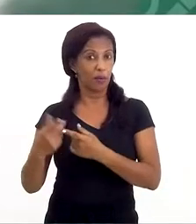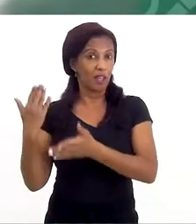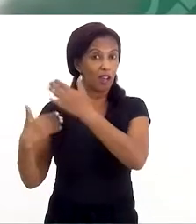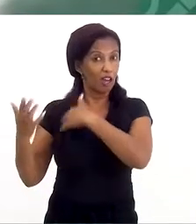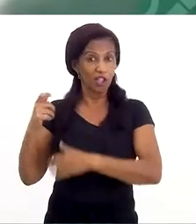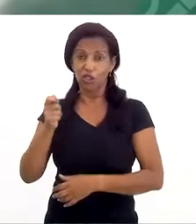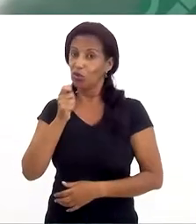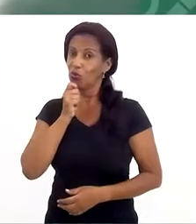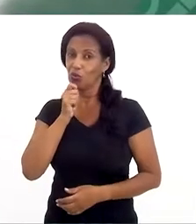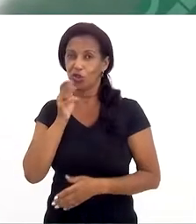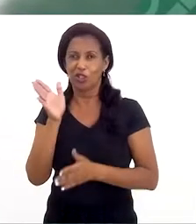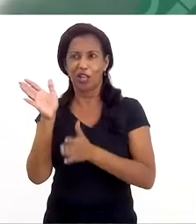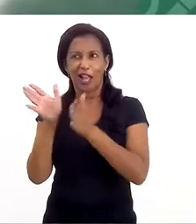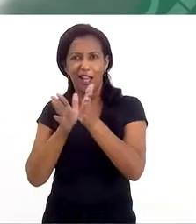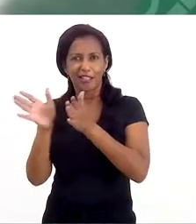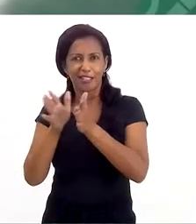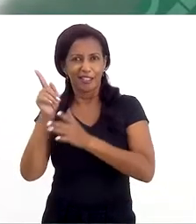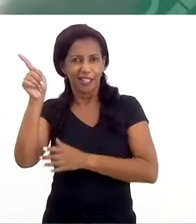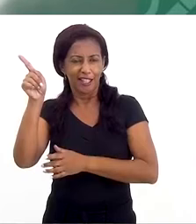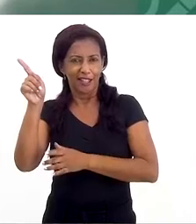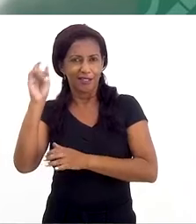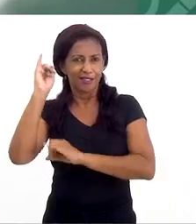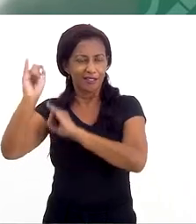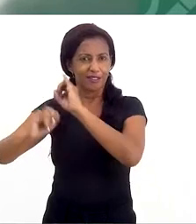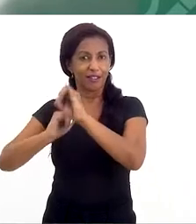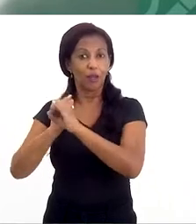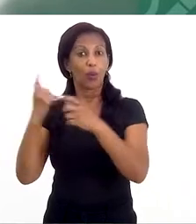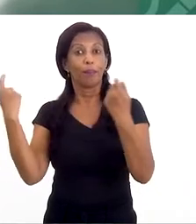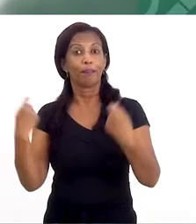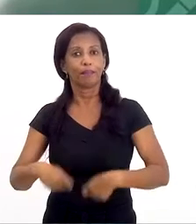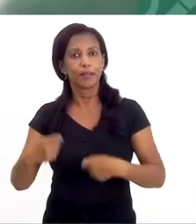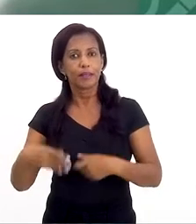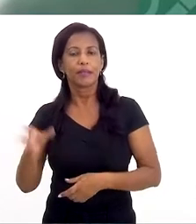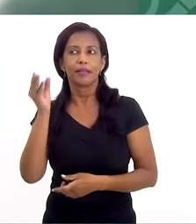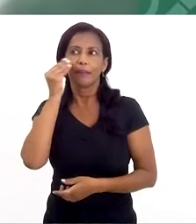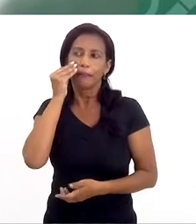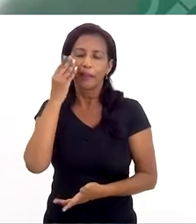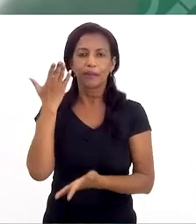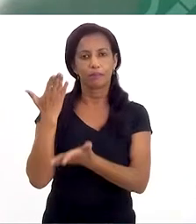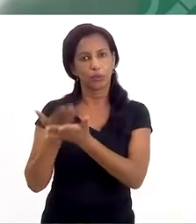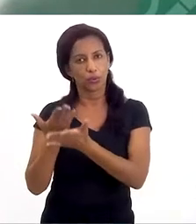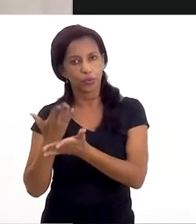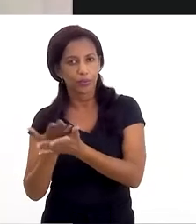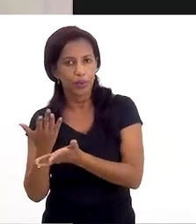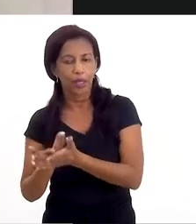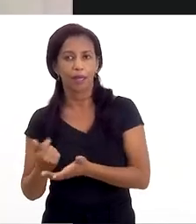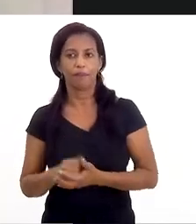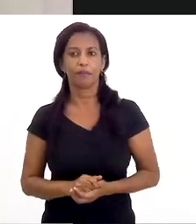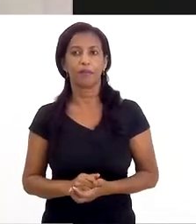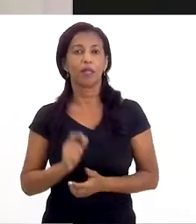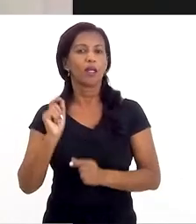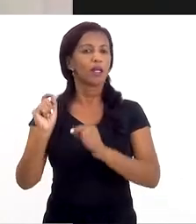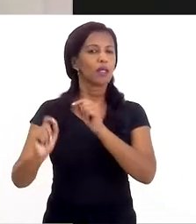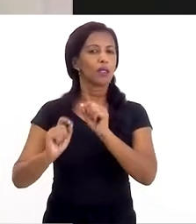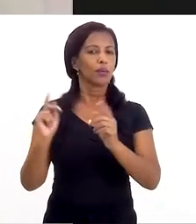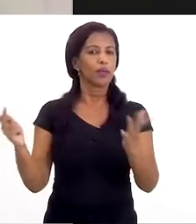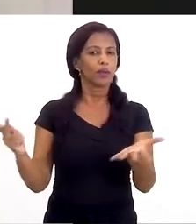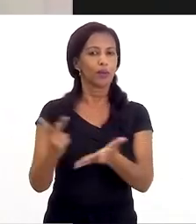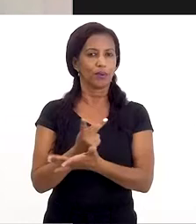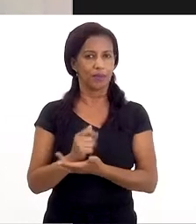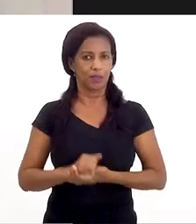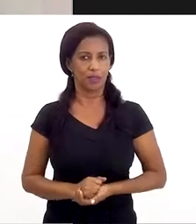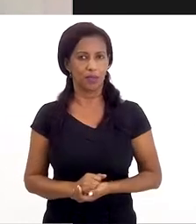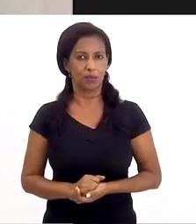limitavam, né, hoje precisa desse equipamento para assistir a aula, né? E o que que